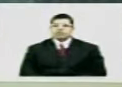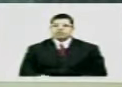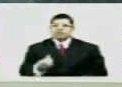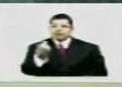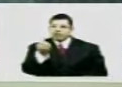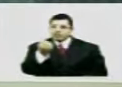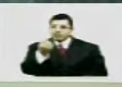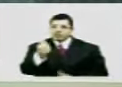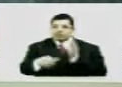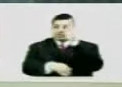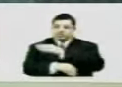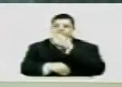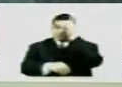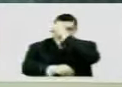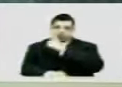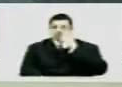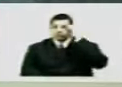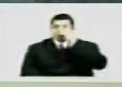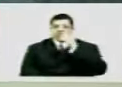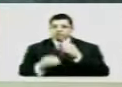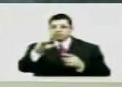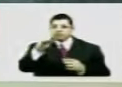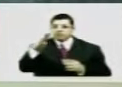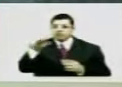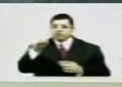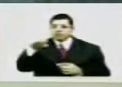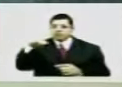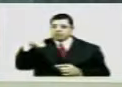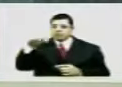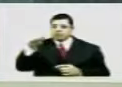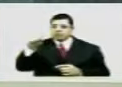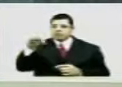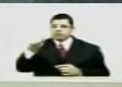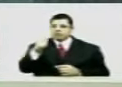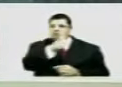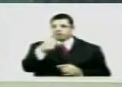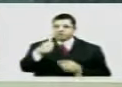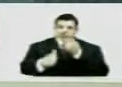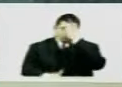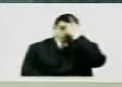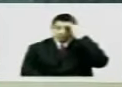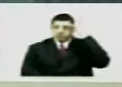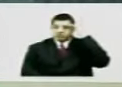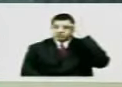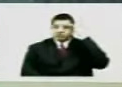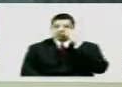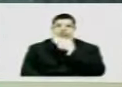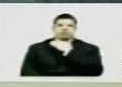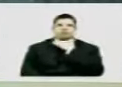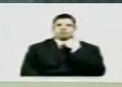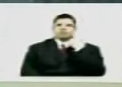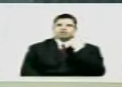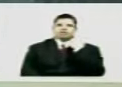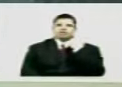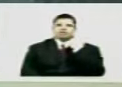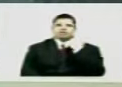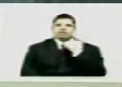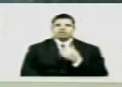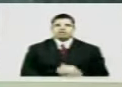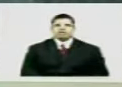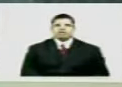16 horas de domingo, deputado Cabo Maciel 11 pessoas foram assassinadas em Manaus